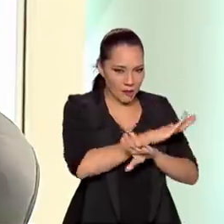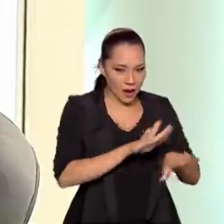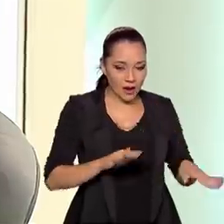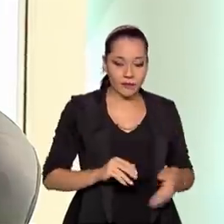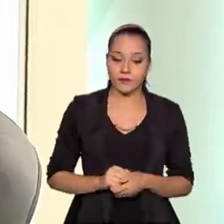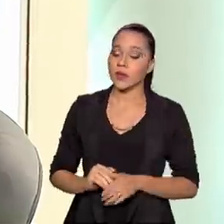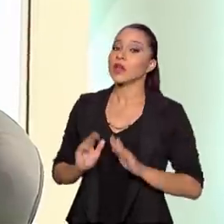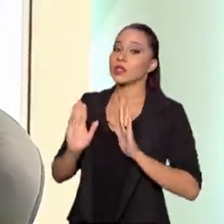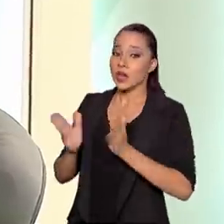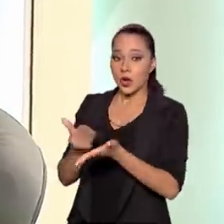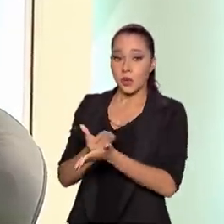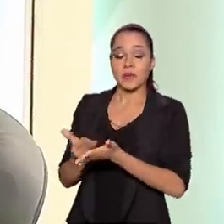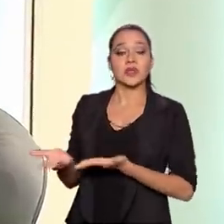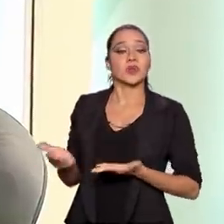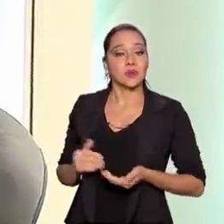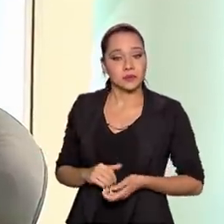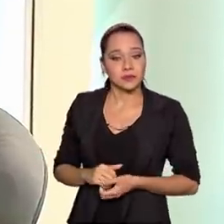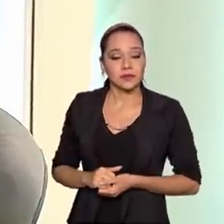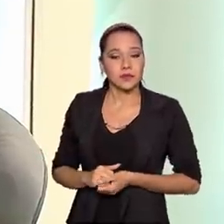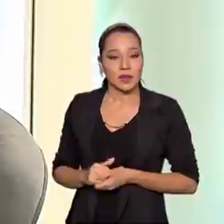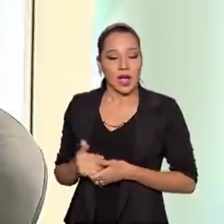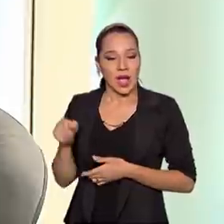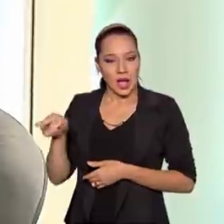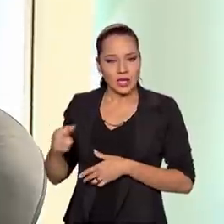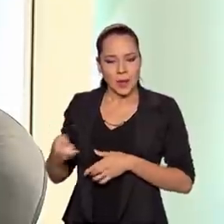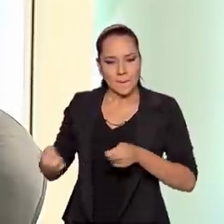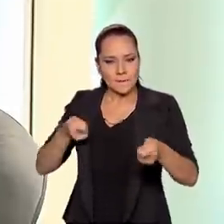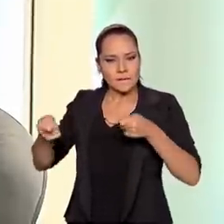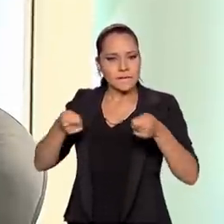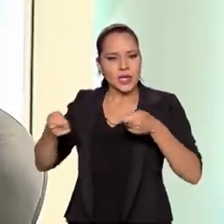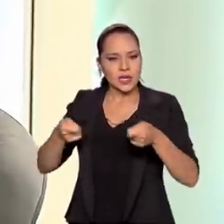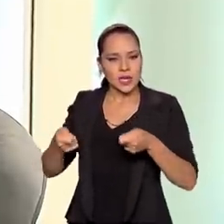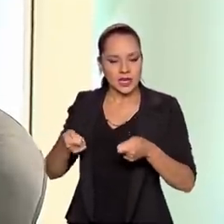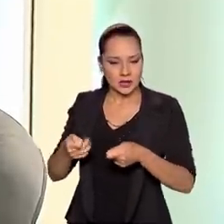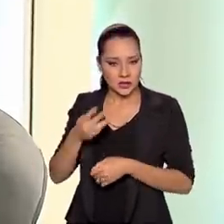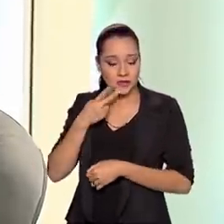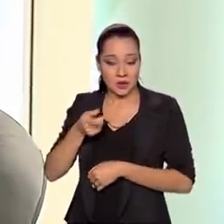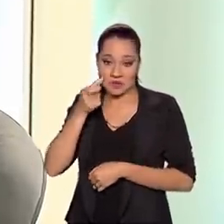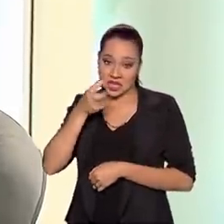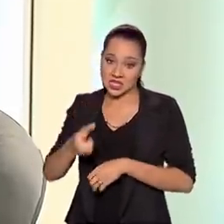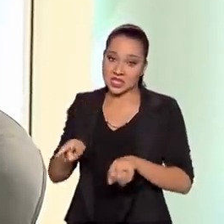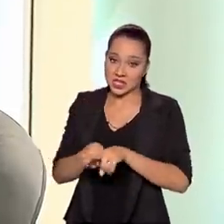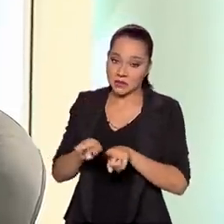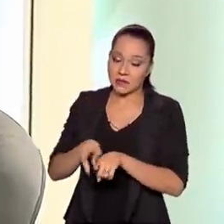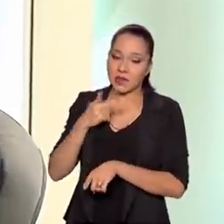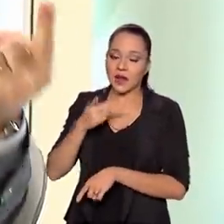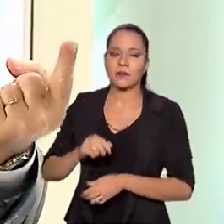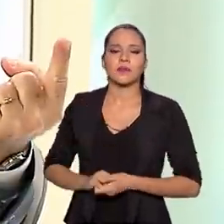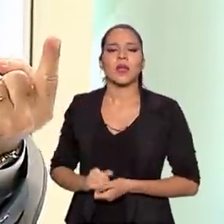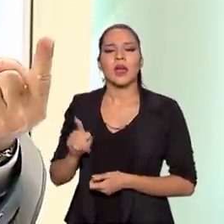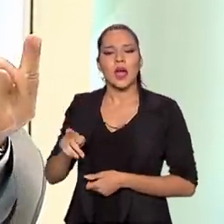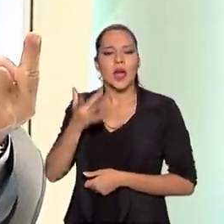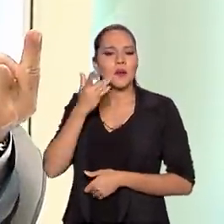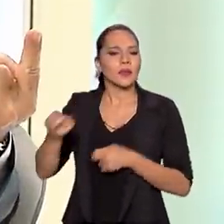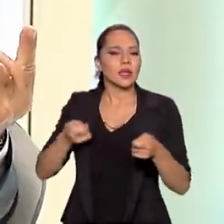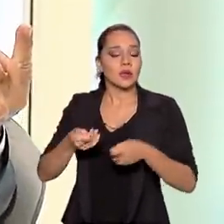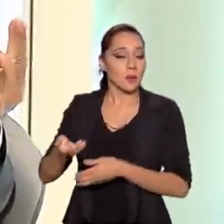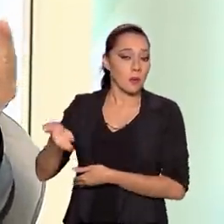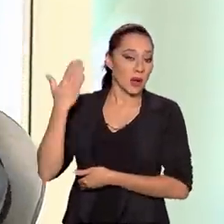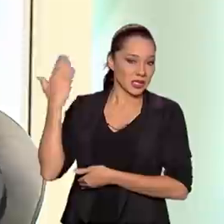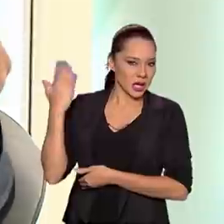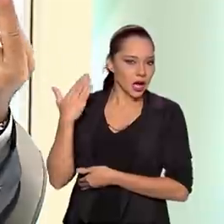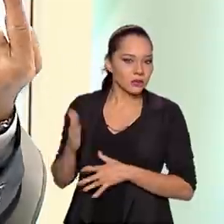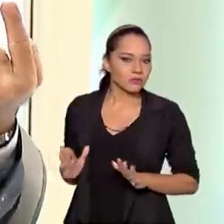estamos deixando, Catiúcio. Essa mineração que você se reporta, muito interessante também abordar isso, é a mineração do passado.